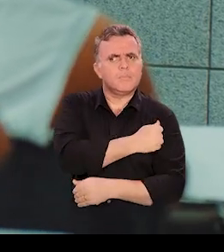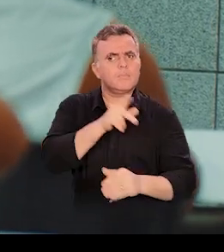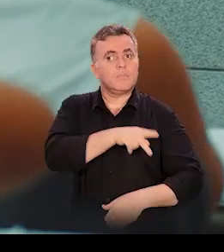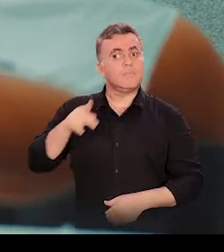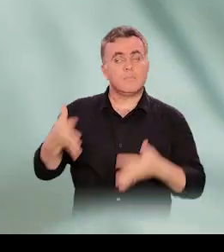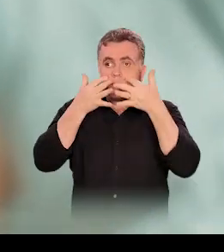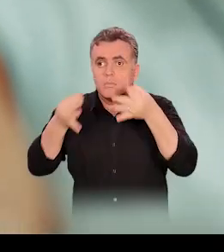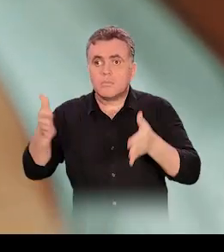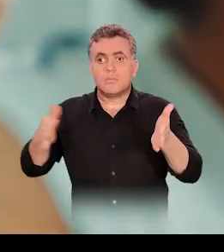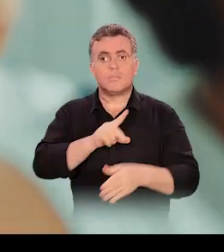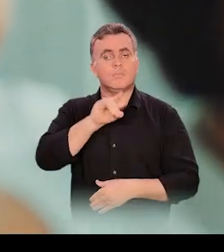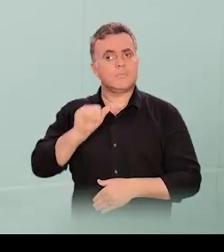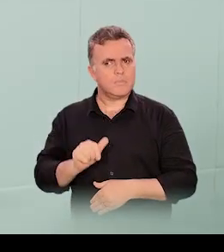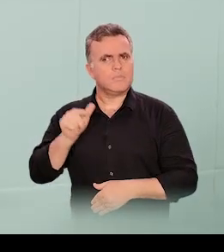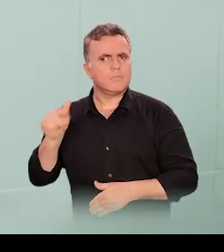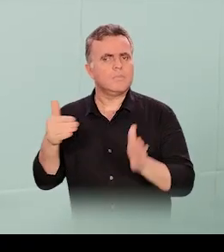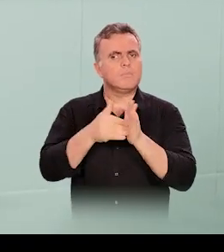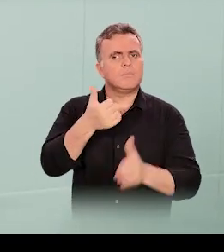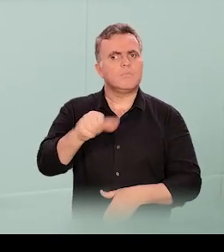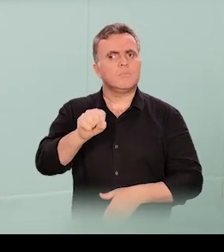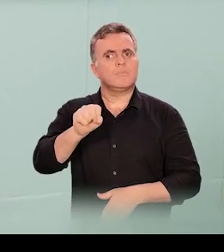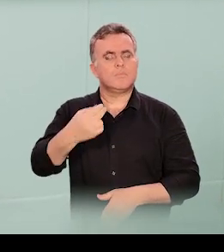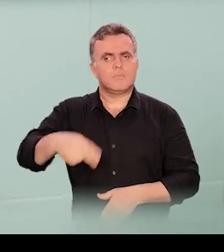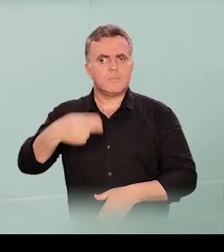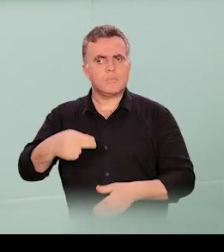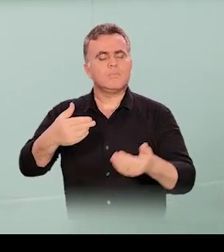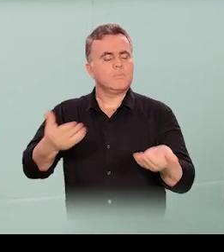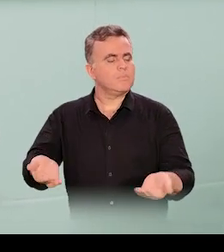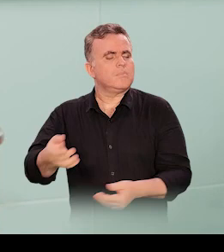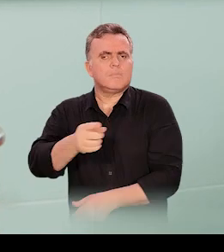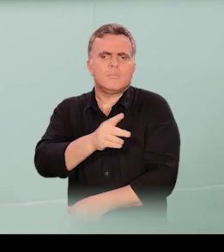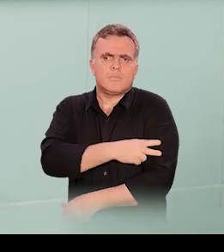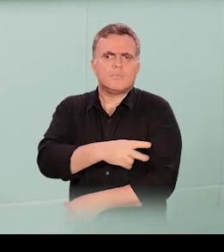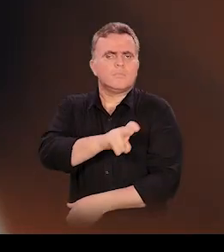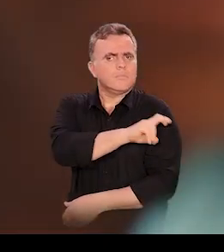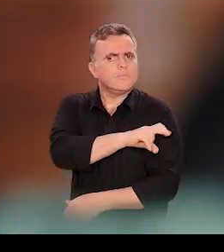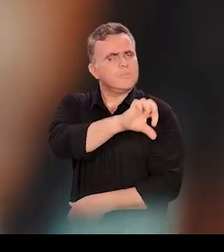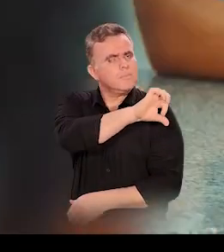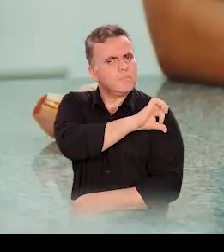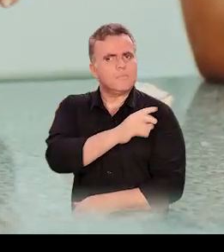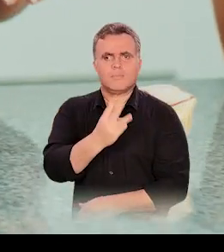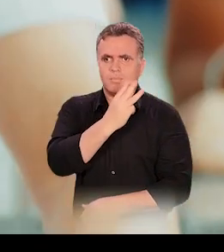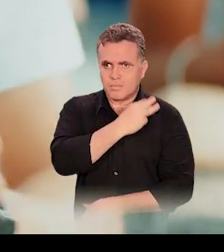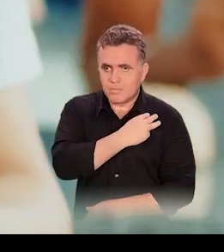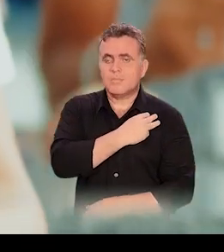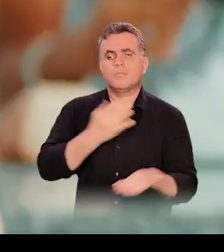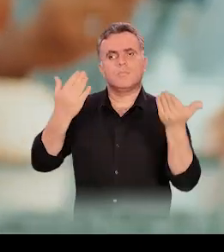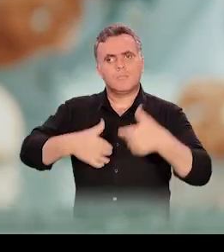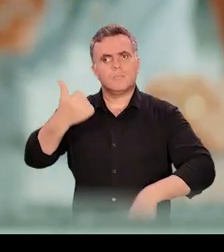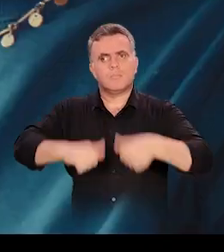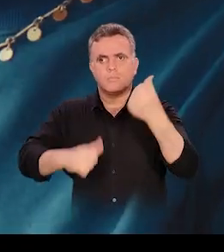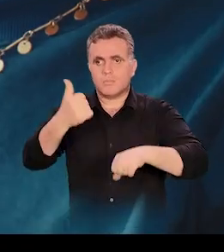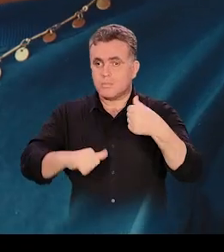estudantes e professores, fiquem ligados nessas datas. De 7 a 18 de novembro, as provas para alunos do 2º, 5º e 9º ano de ensino